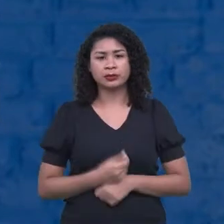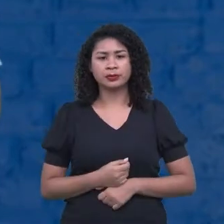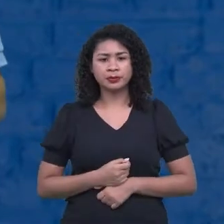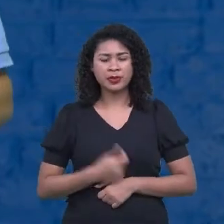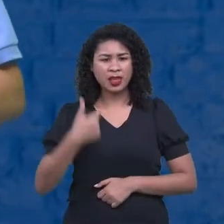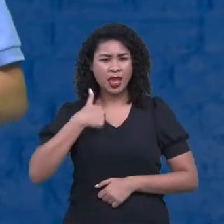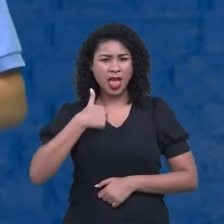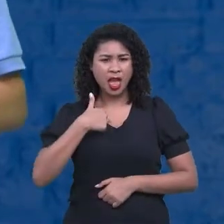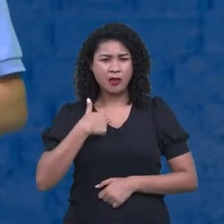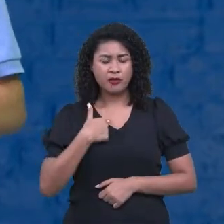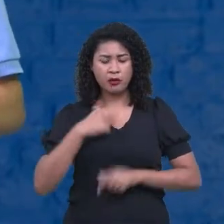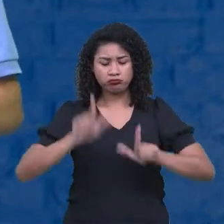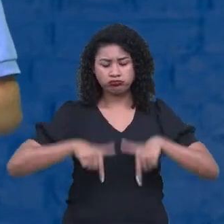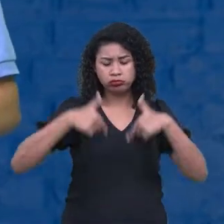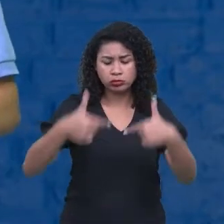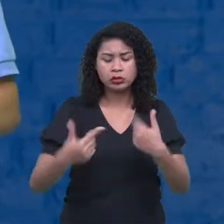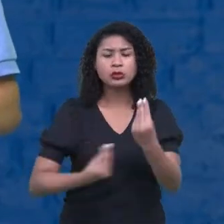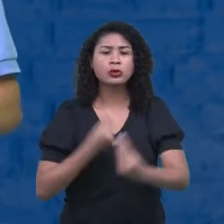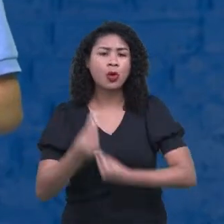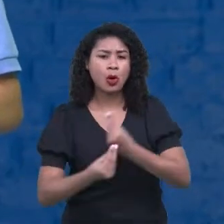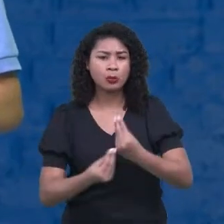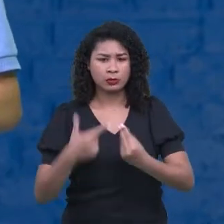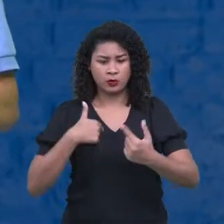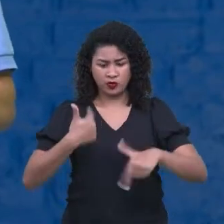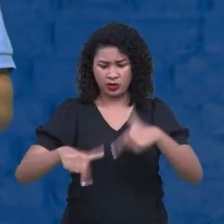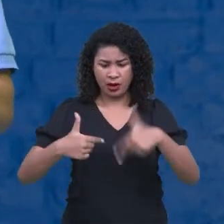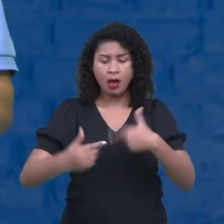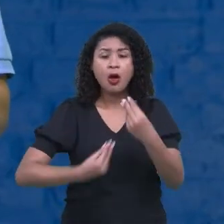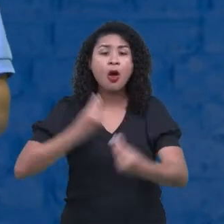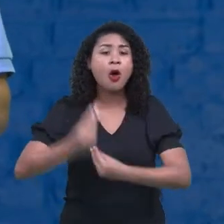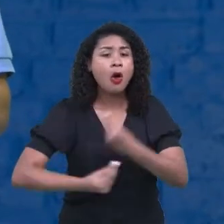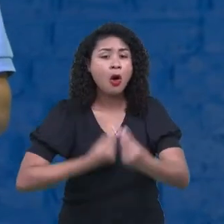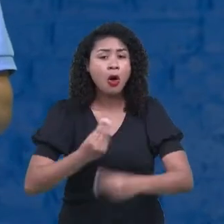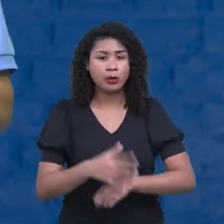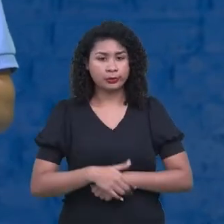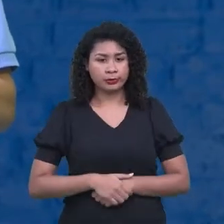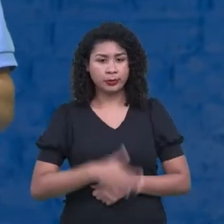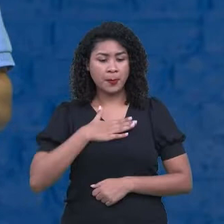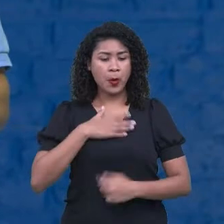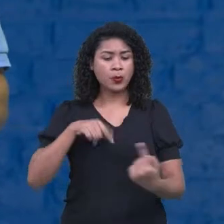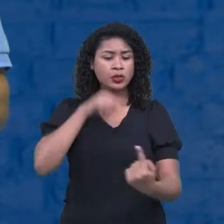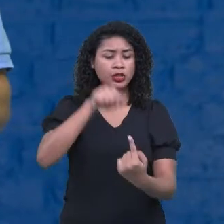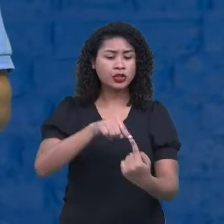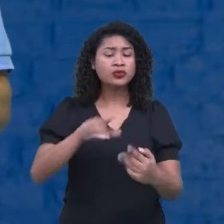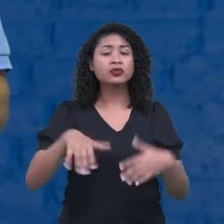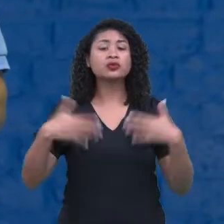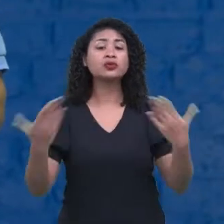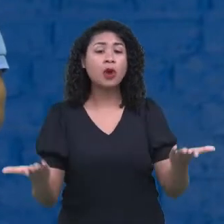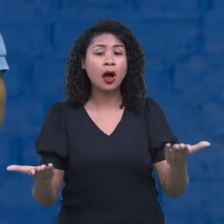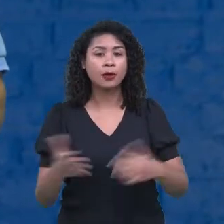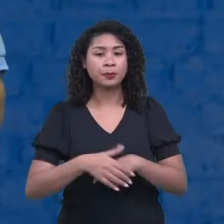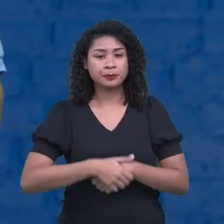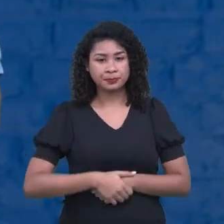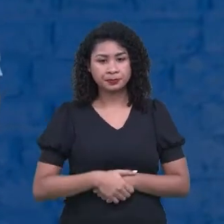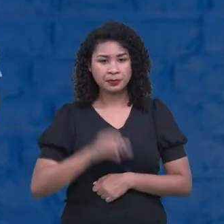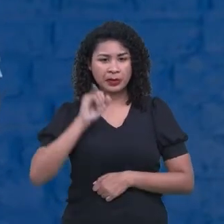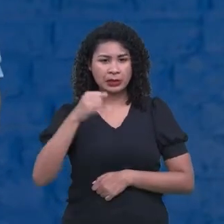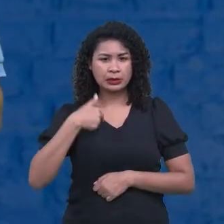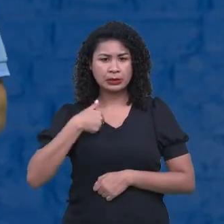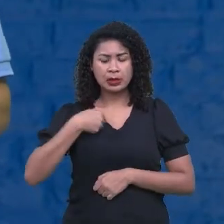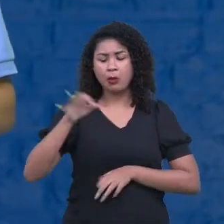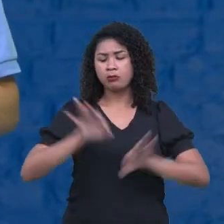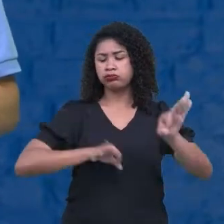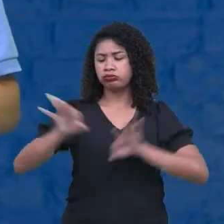agir para conseguir o meu projeto de vida? Quando eu projeto, eu tenho mais ou menos a base do que eu vou ter que